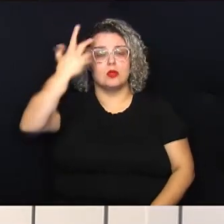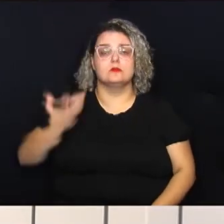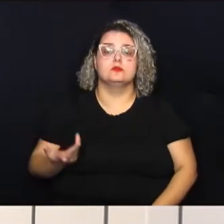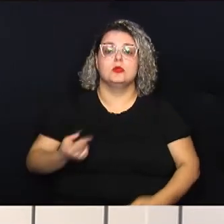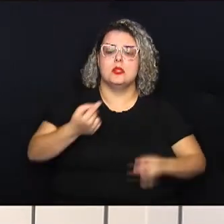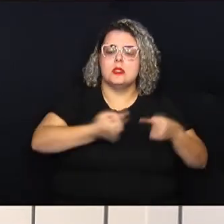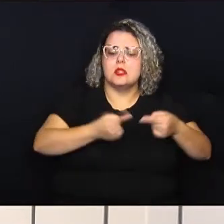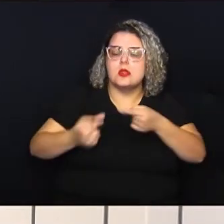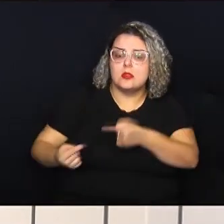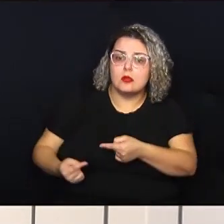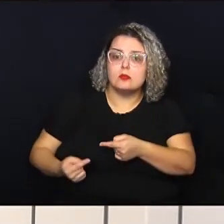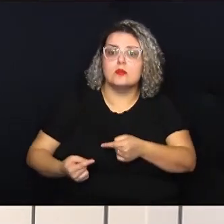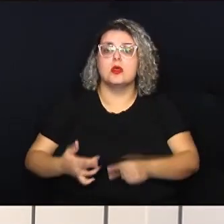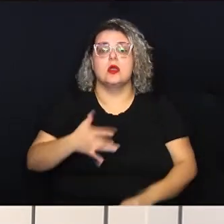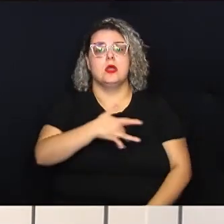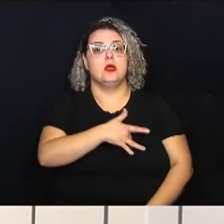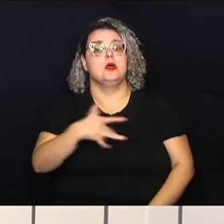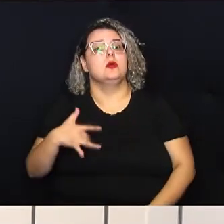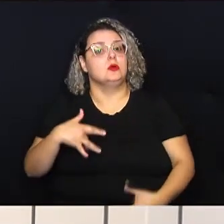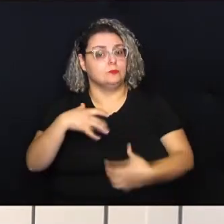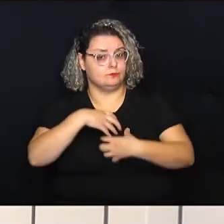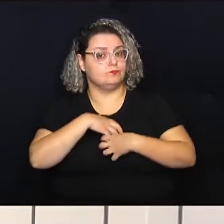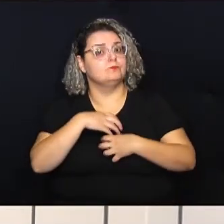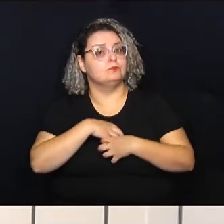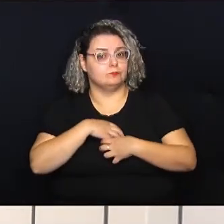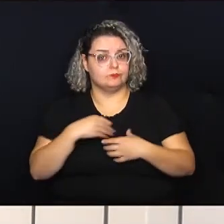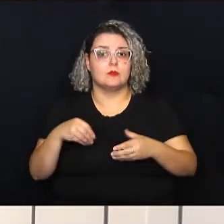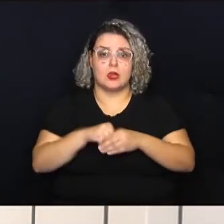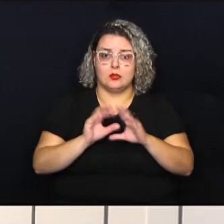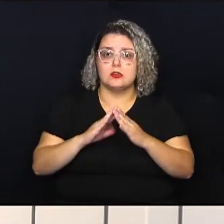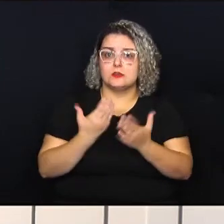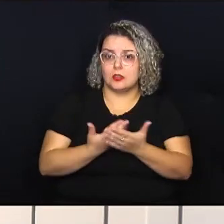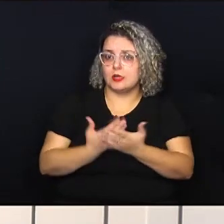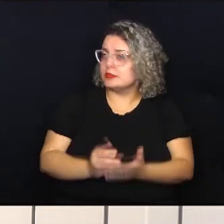debateu a saúde emocional nas escolas.